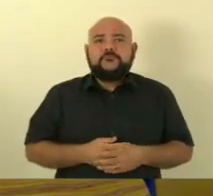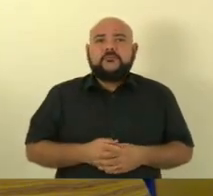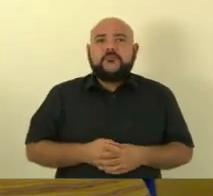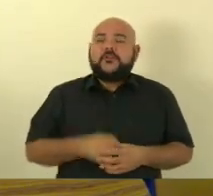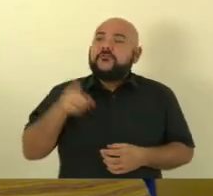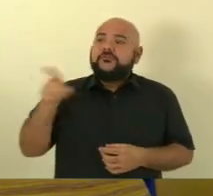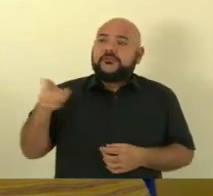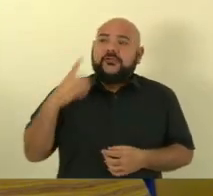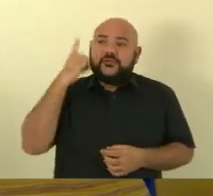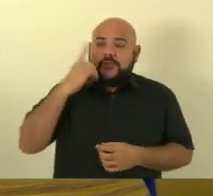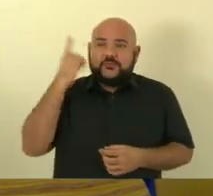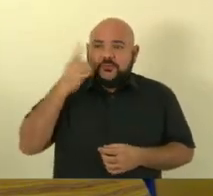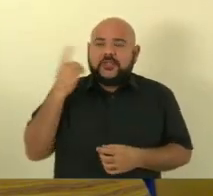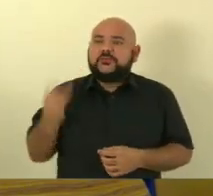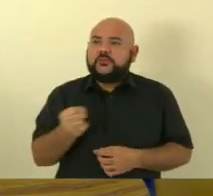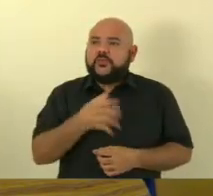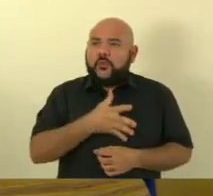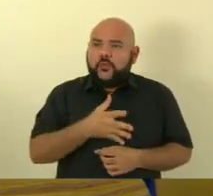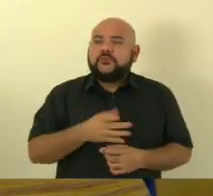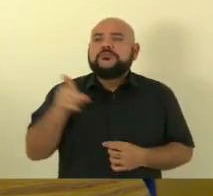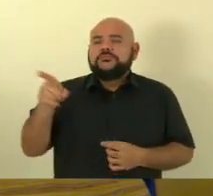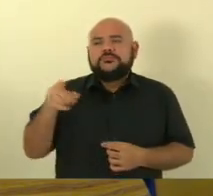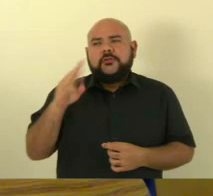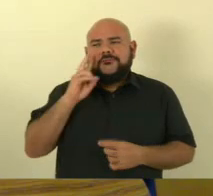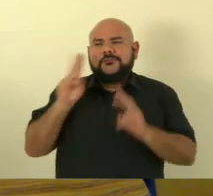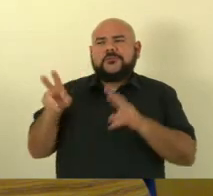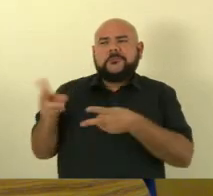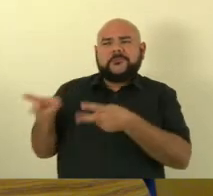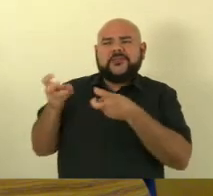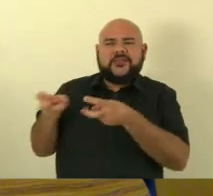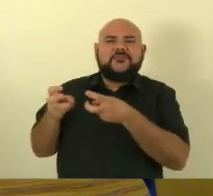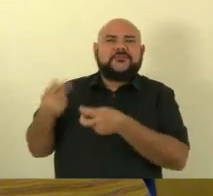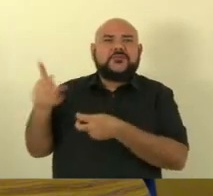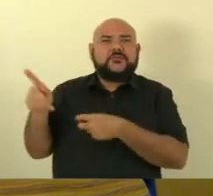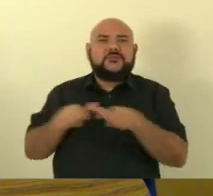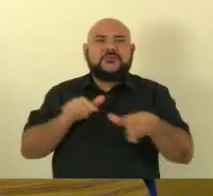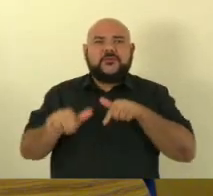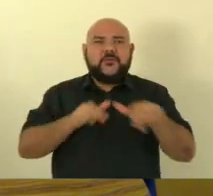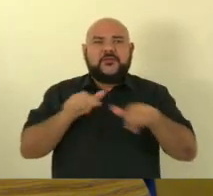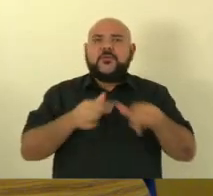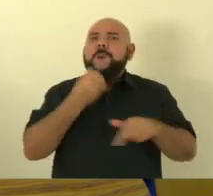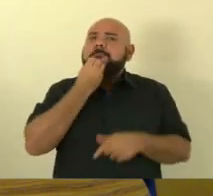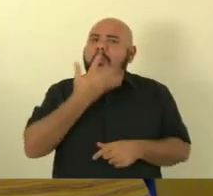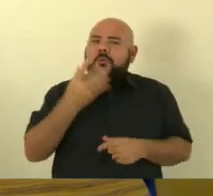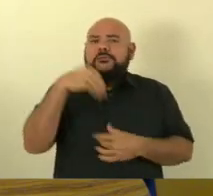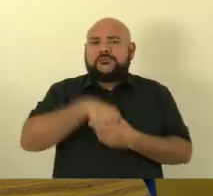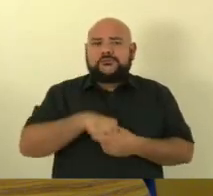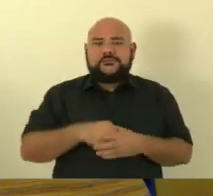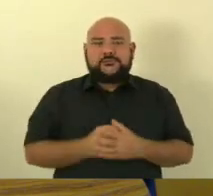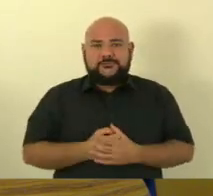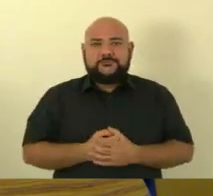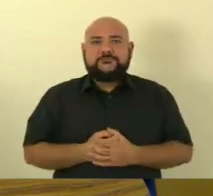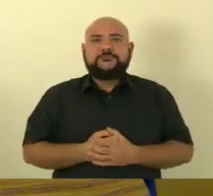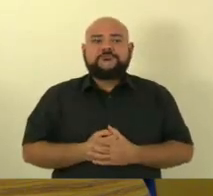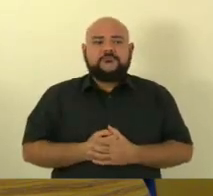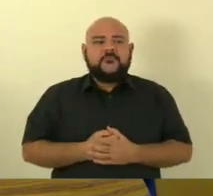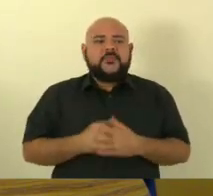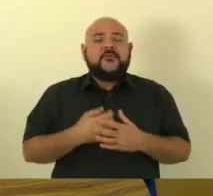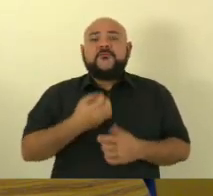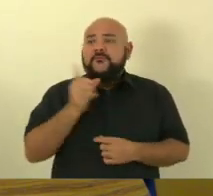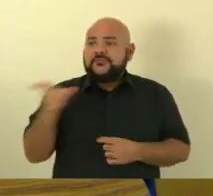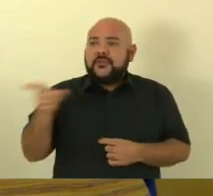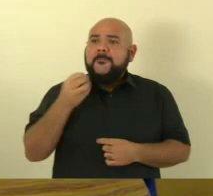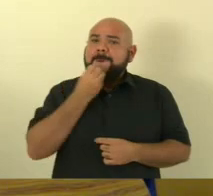novos vossa excelência tem ido muito bem aqui nesse sodalício eu tenho dito isso para vossa excelência é um bom deputado